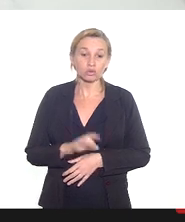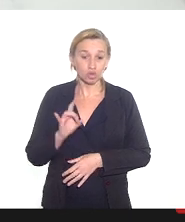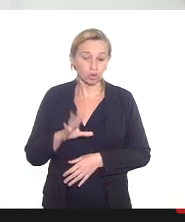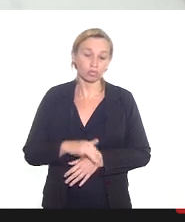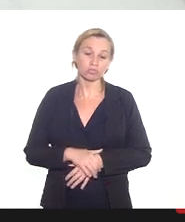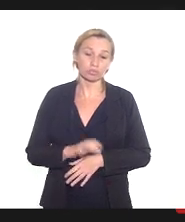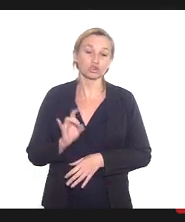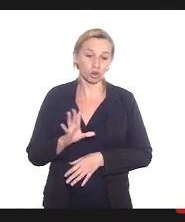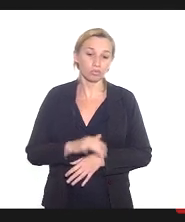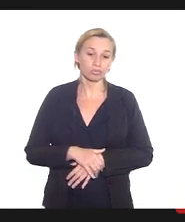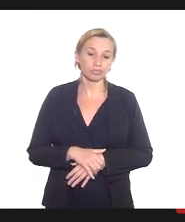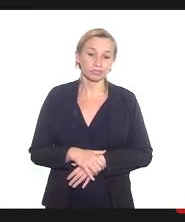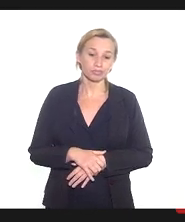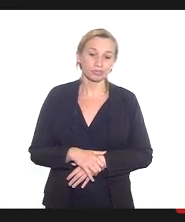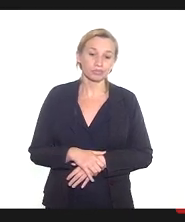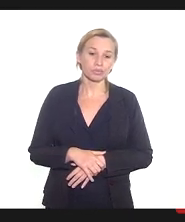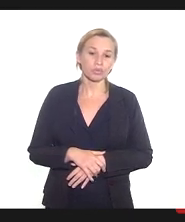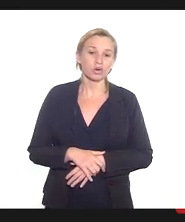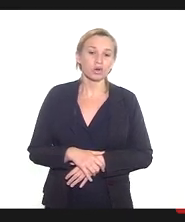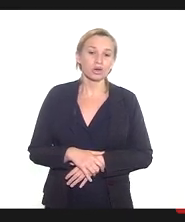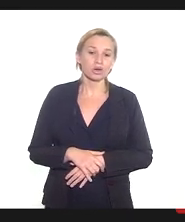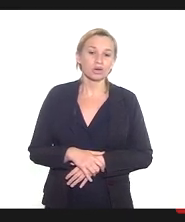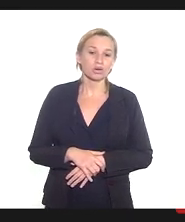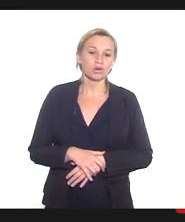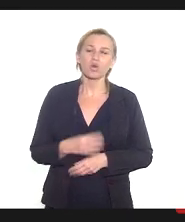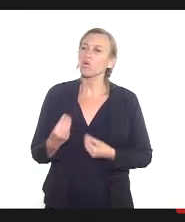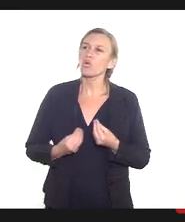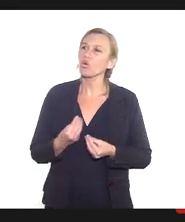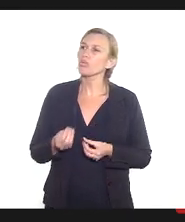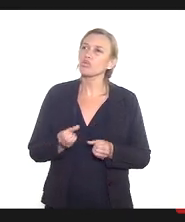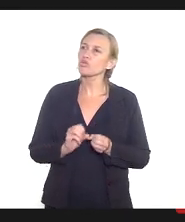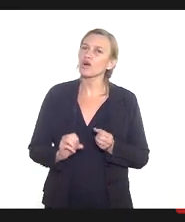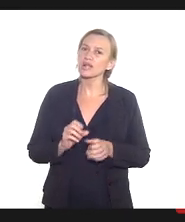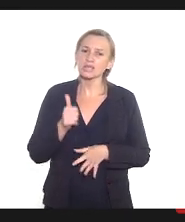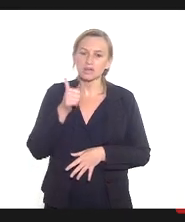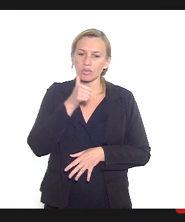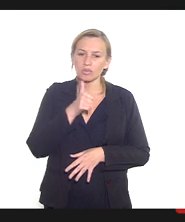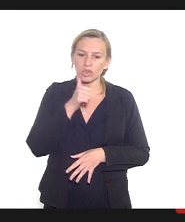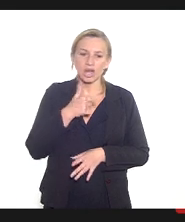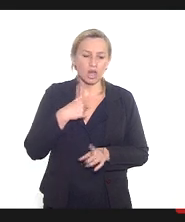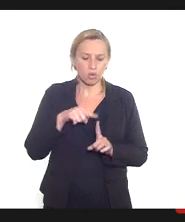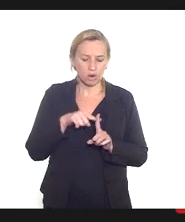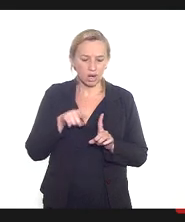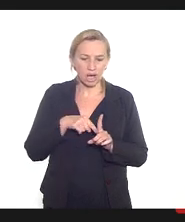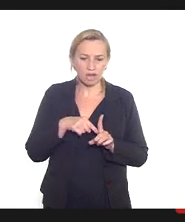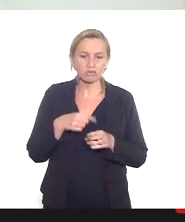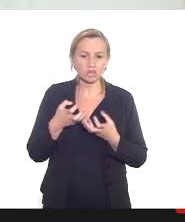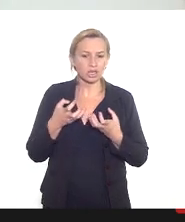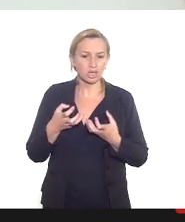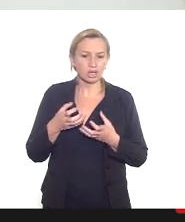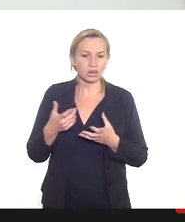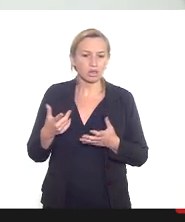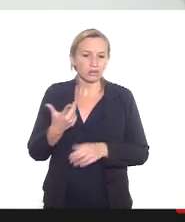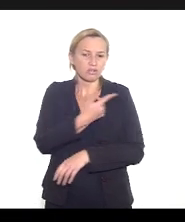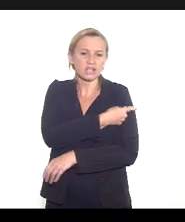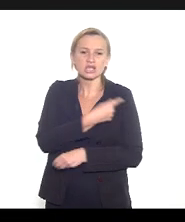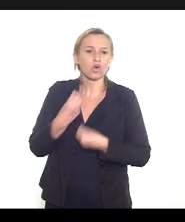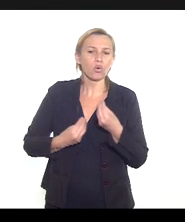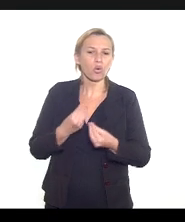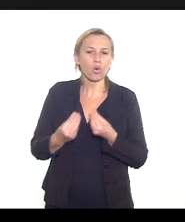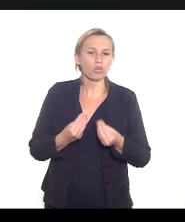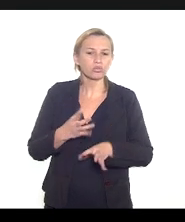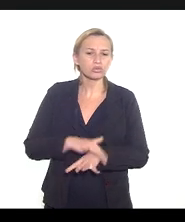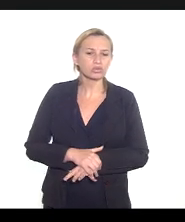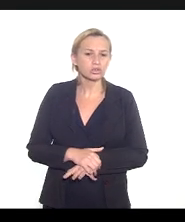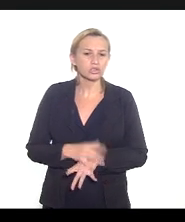isso só o termo e o termo ela faz como eu estou grávida quero tomar vacina eu